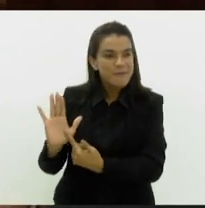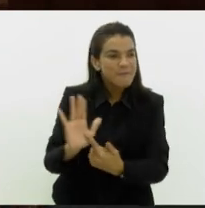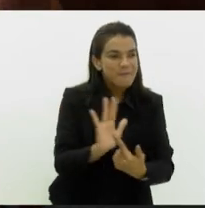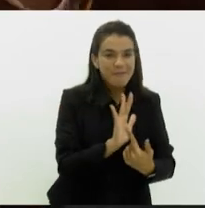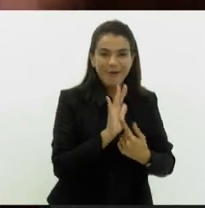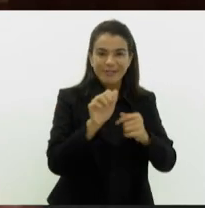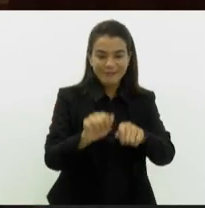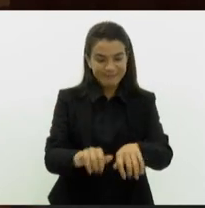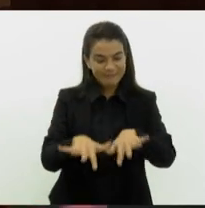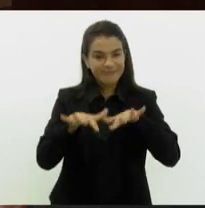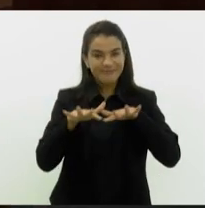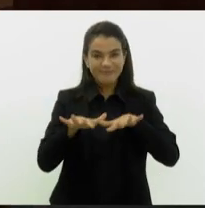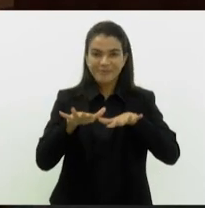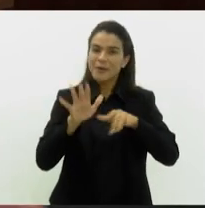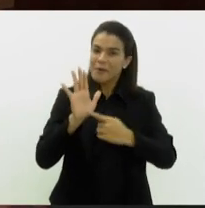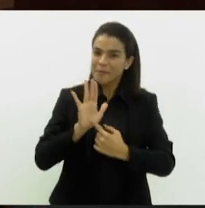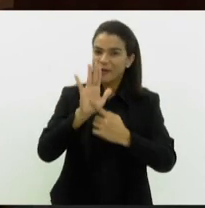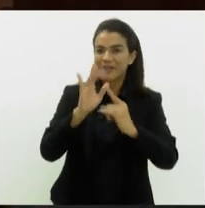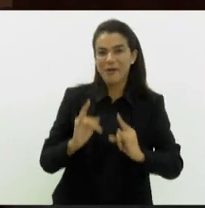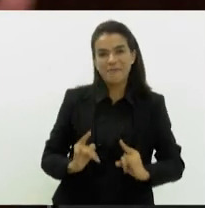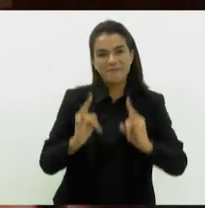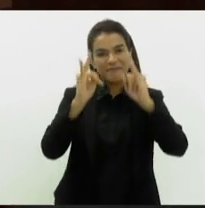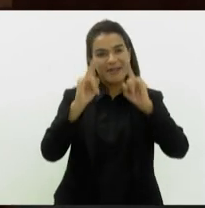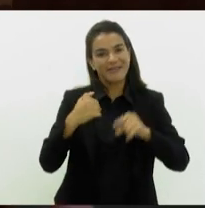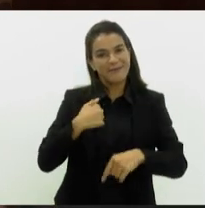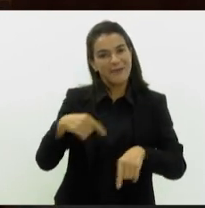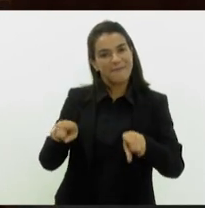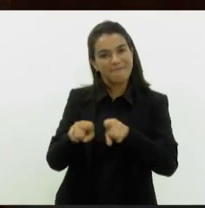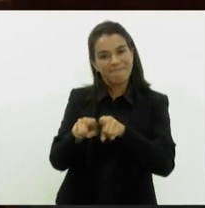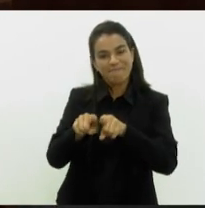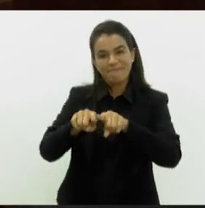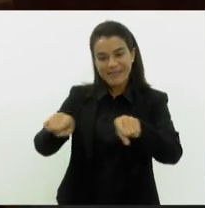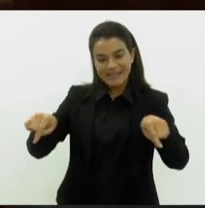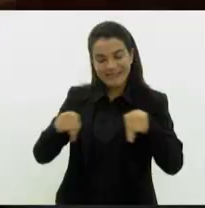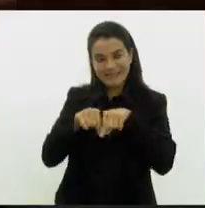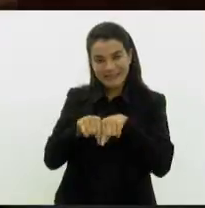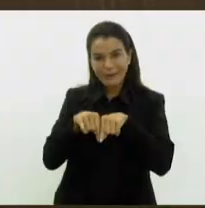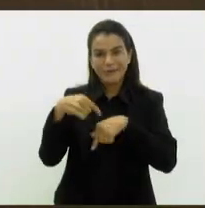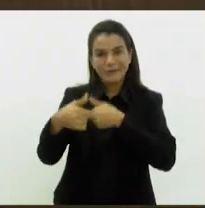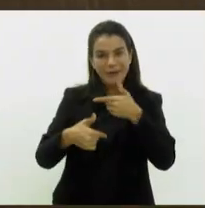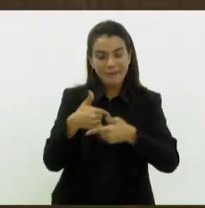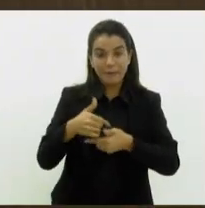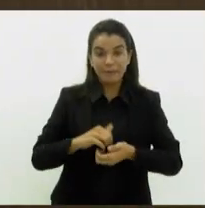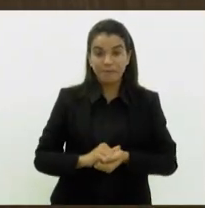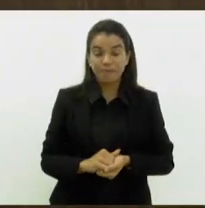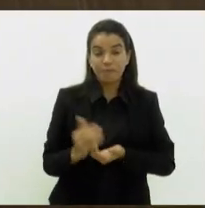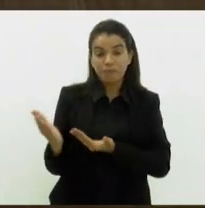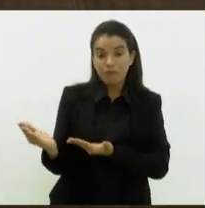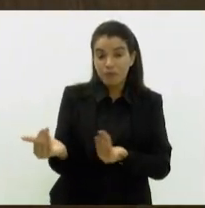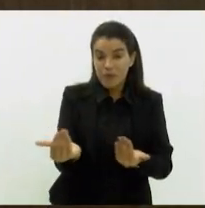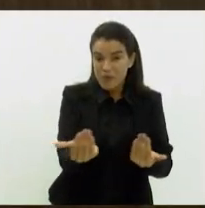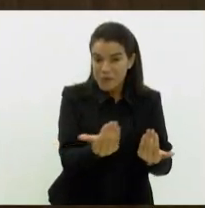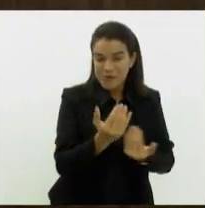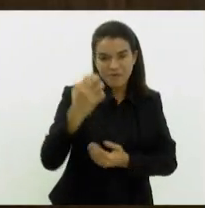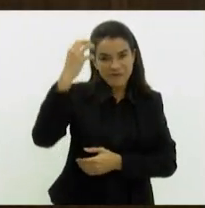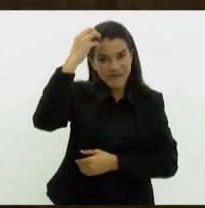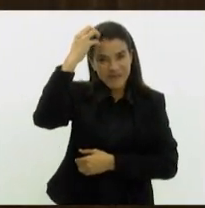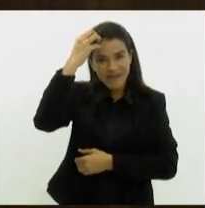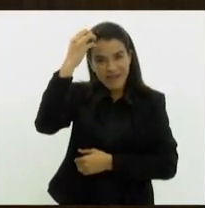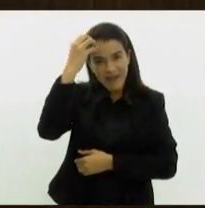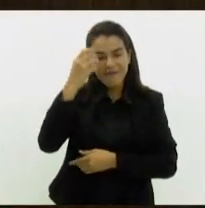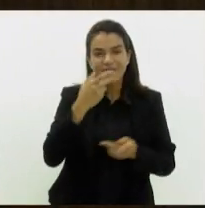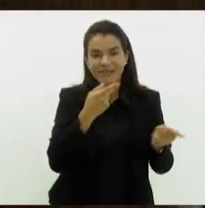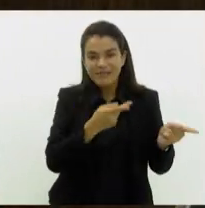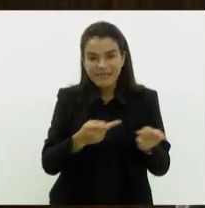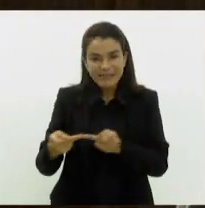plenário, mostrar o prédio, também o meu gabinete e o trabalho que eu venho desempenhando. Os jovens angrenses estiveram no plenário da